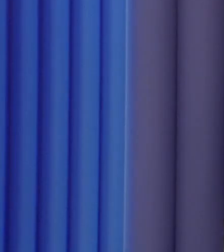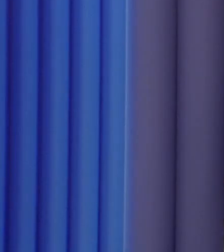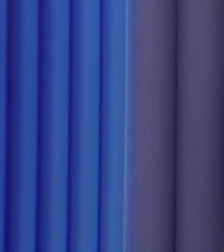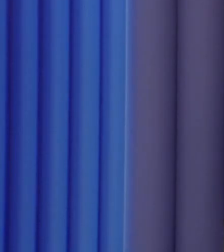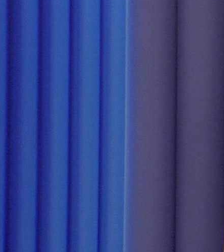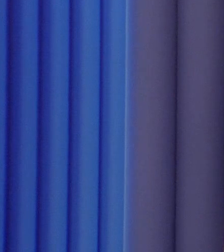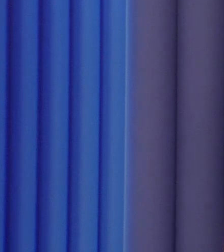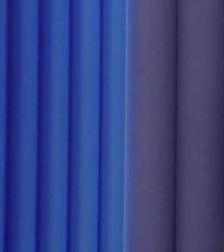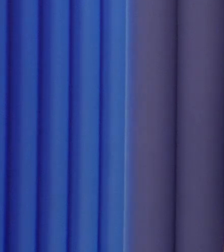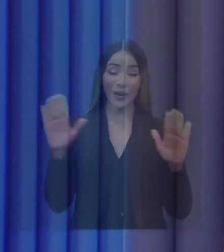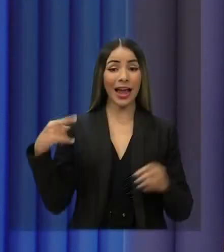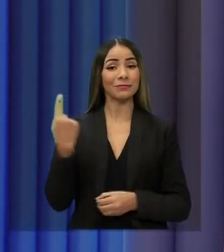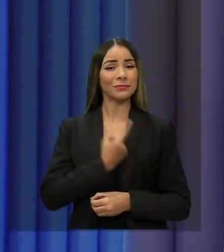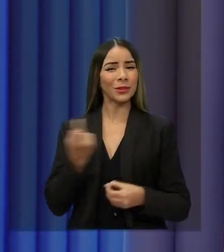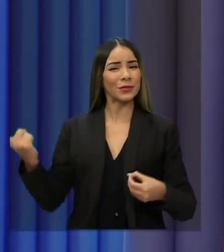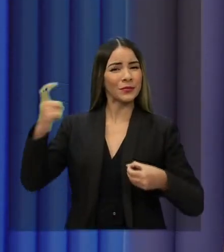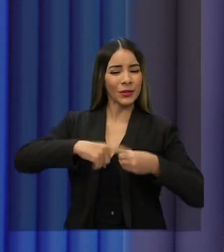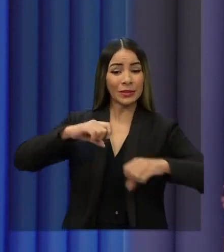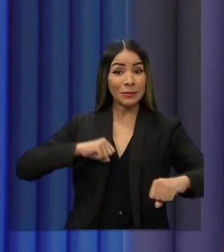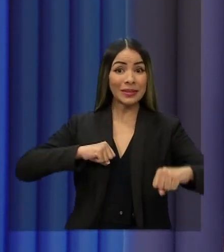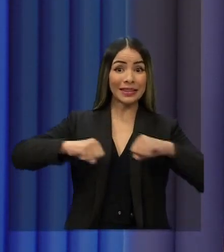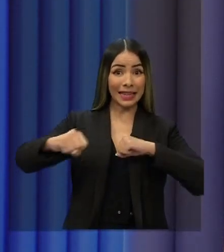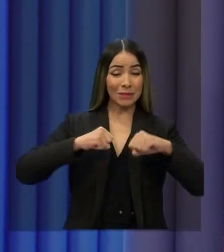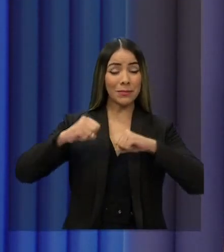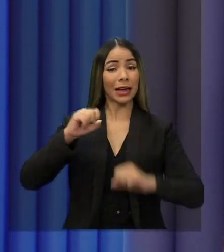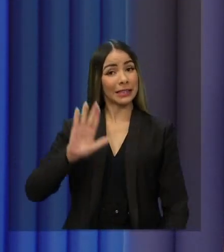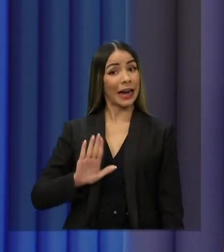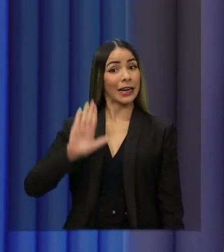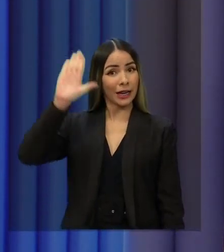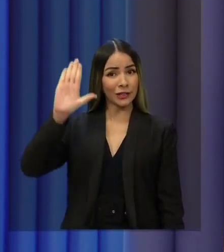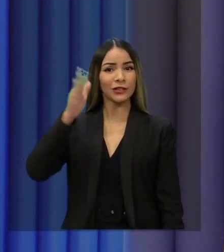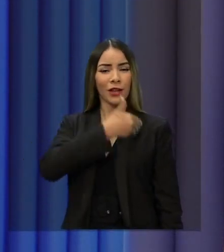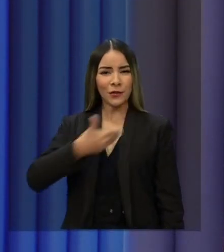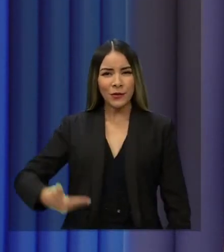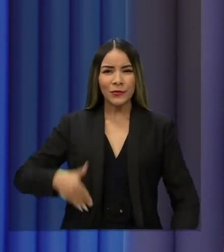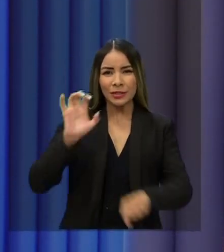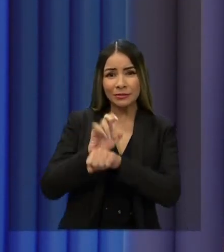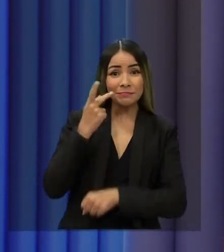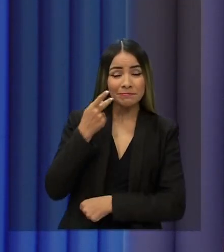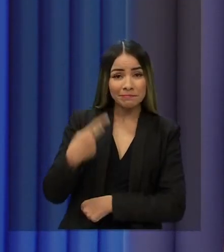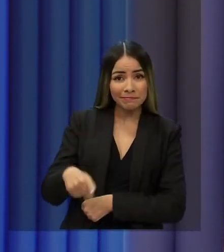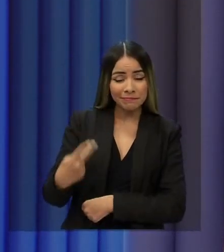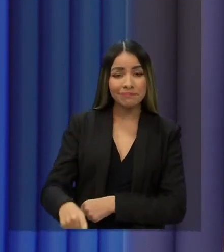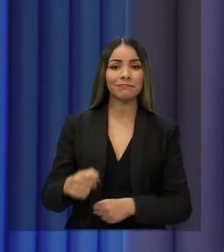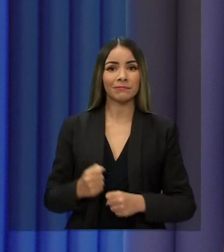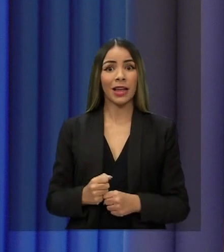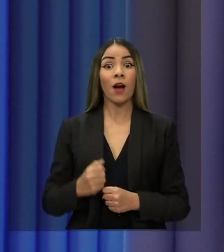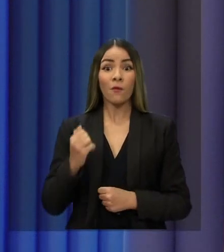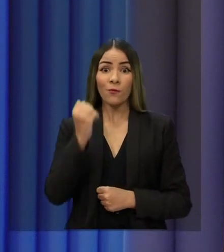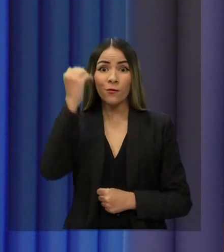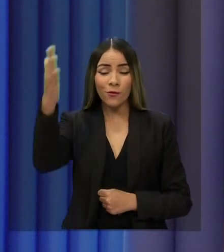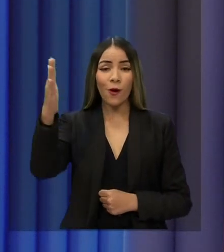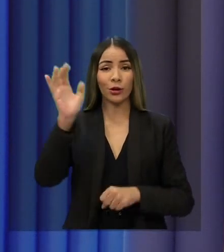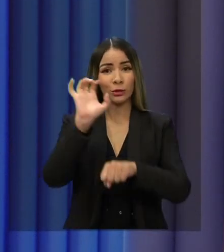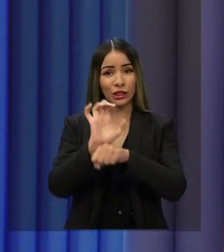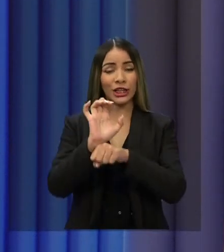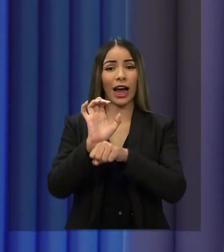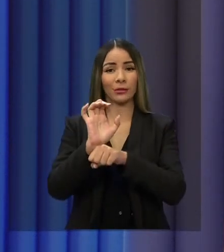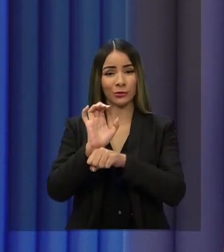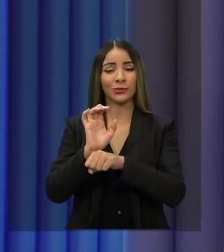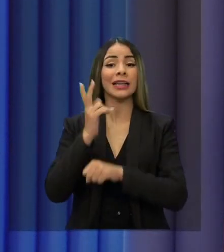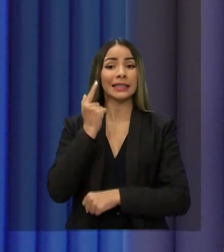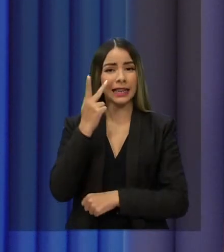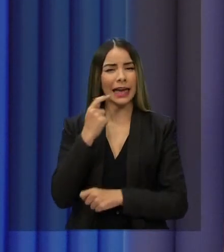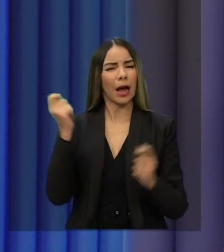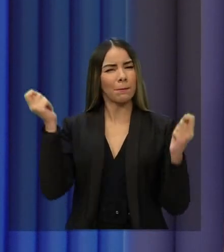Olá, estamos de volta com o debate entre os candidatos ao governo do estado. Mesmo fora do Ceará, é possível acompanhar a gente. O debate está sendo